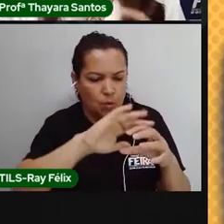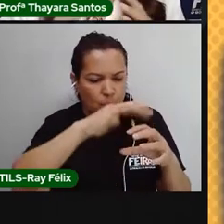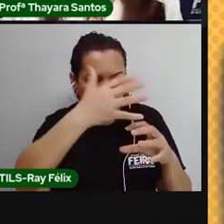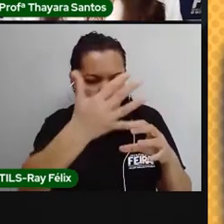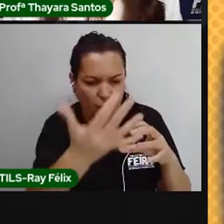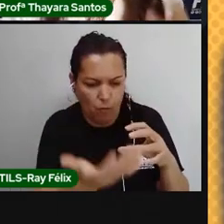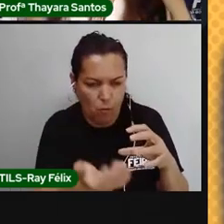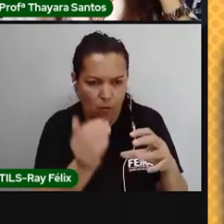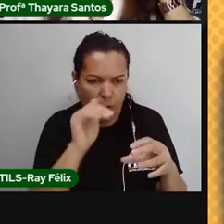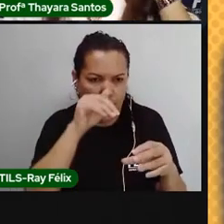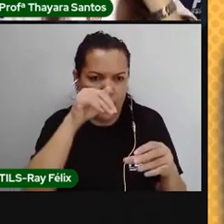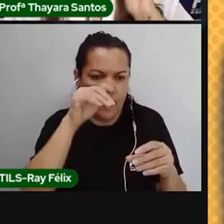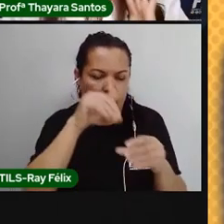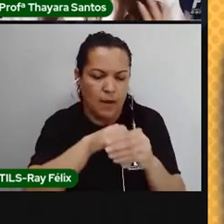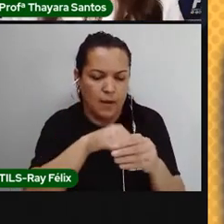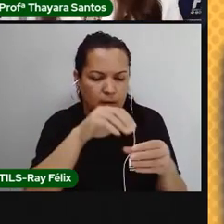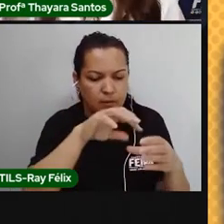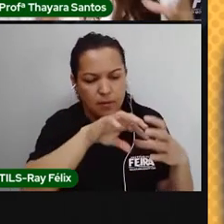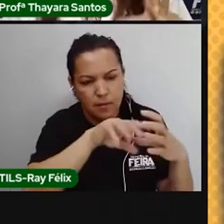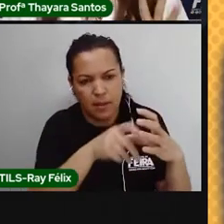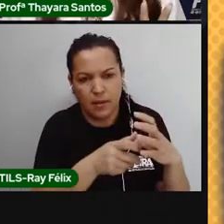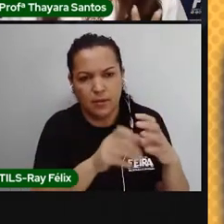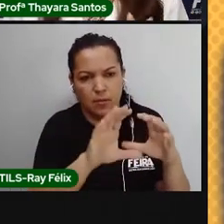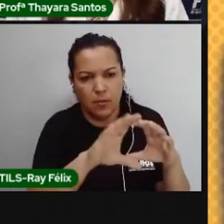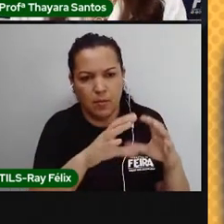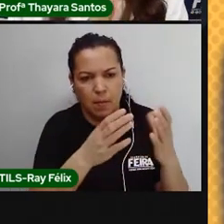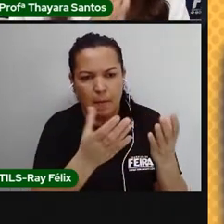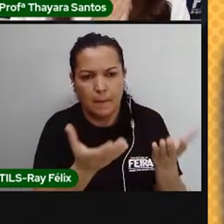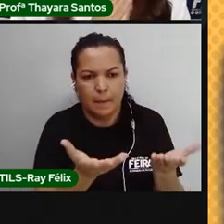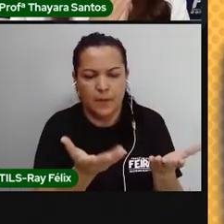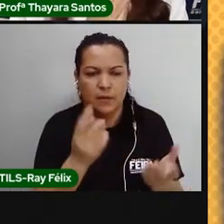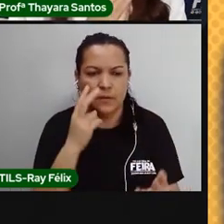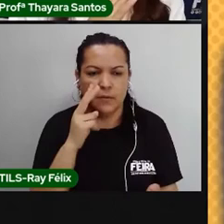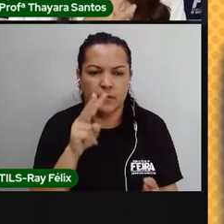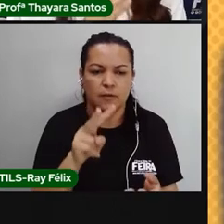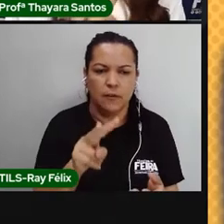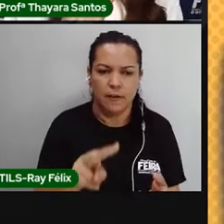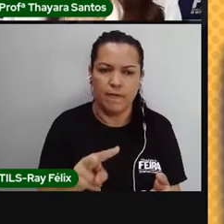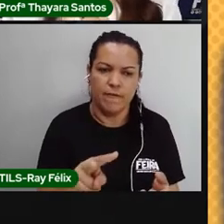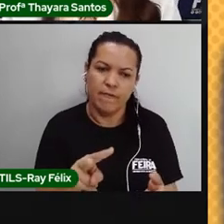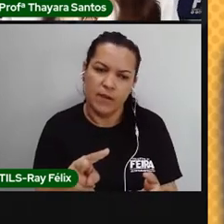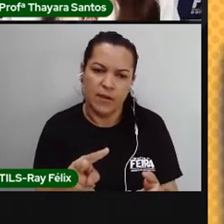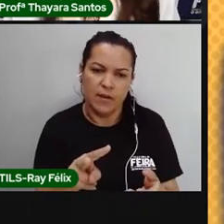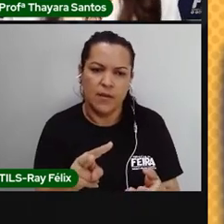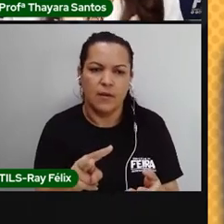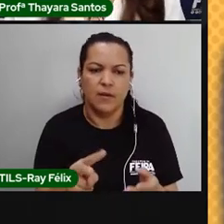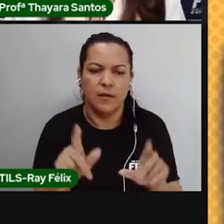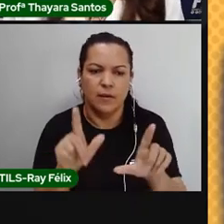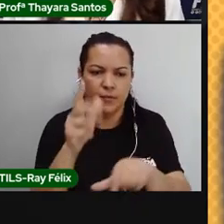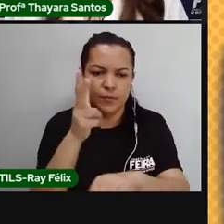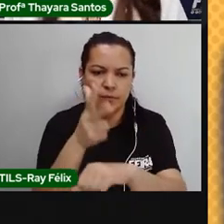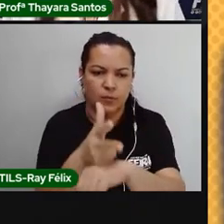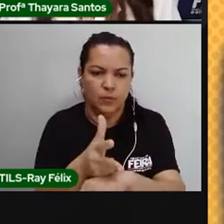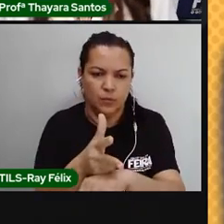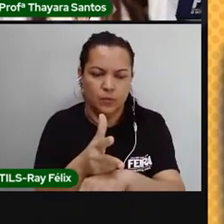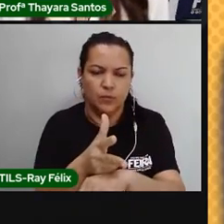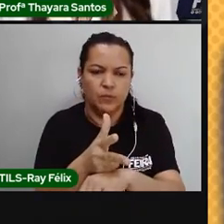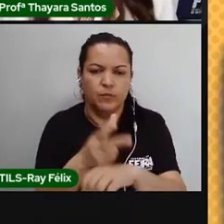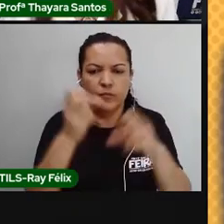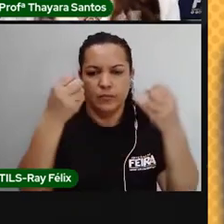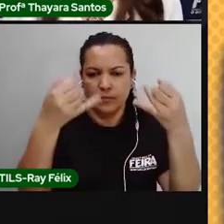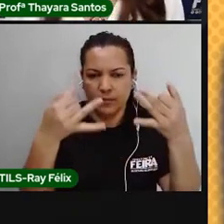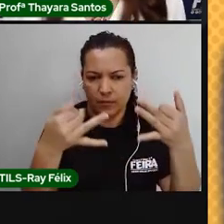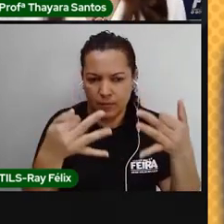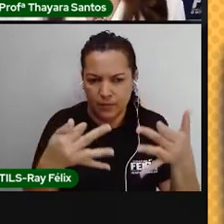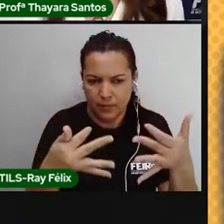isso. Antes, vocês já podem preparar aí a pipoca de vocês, que vai vir um videozinho explicando essas camadas da Terra